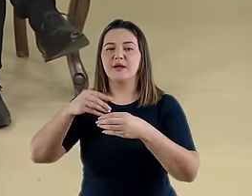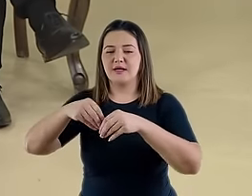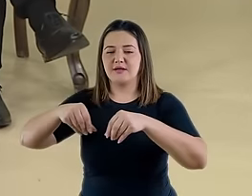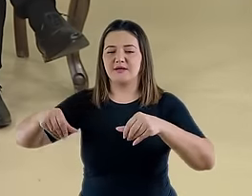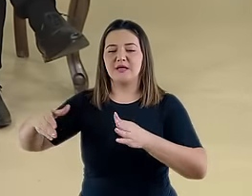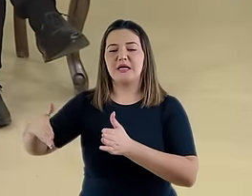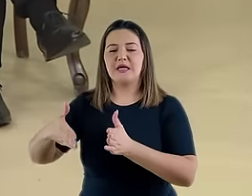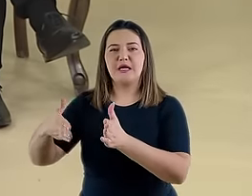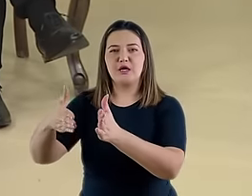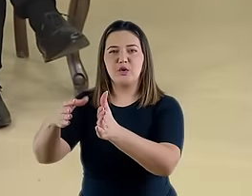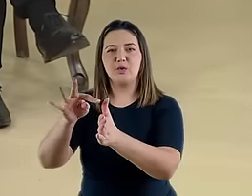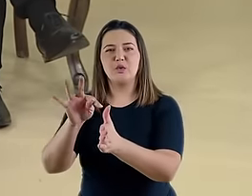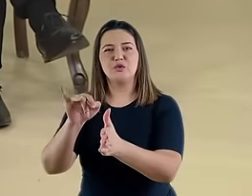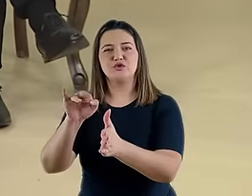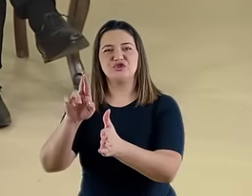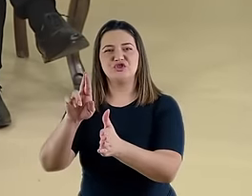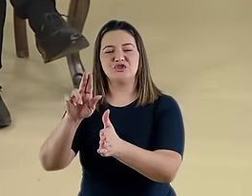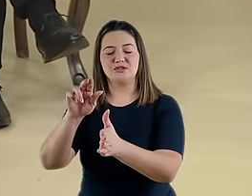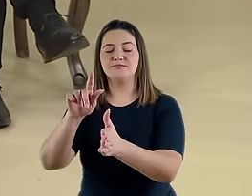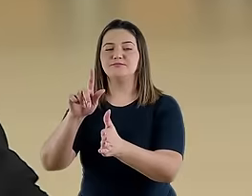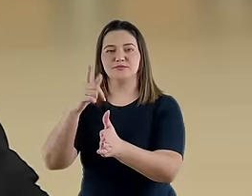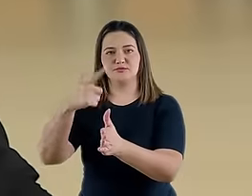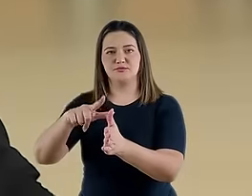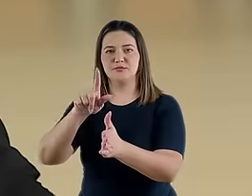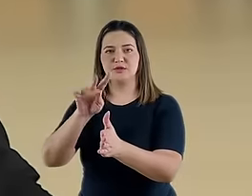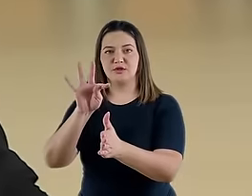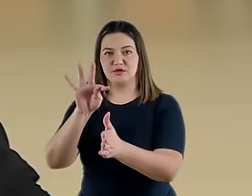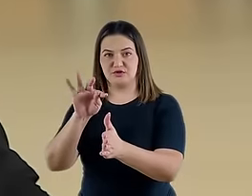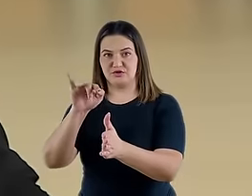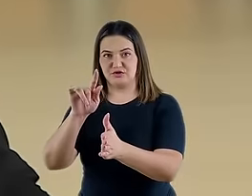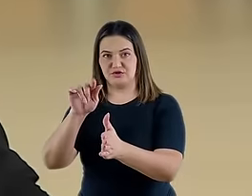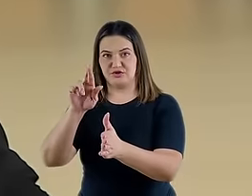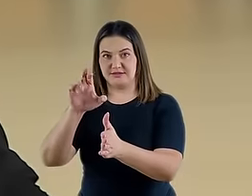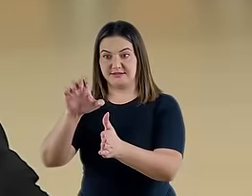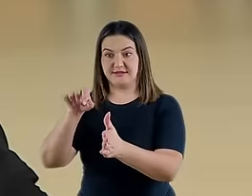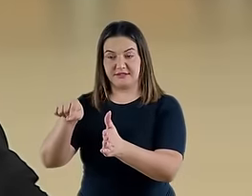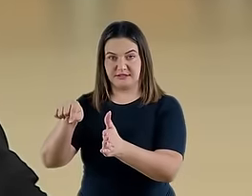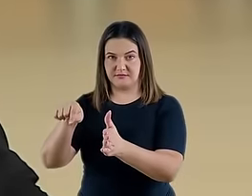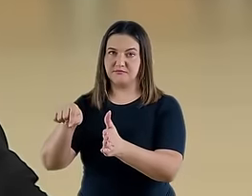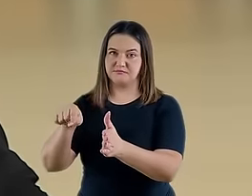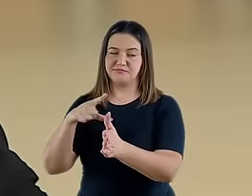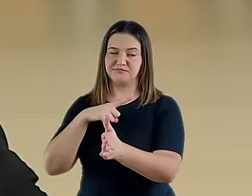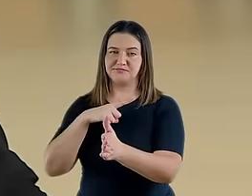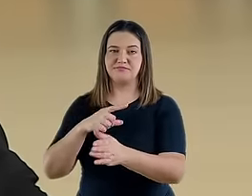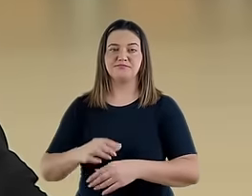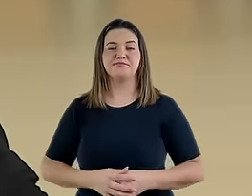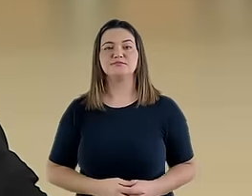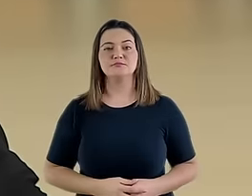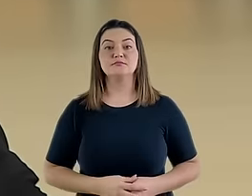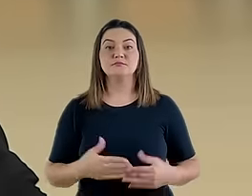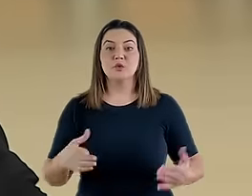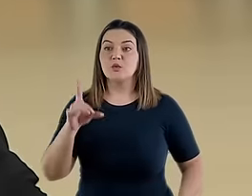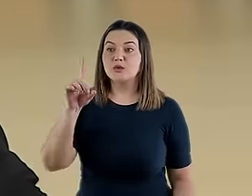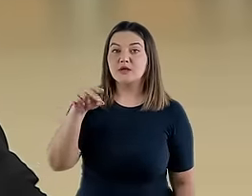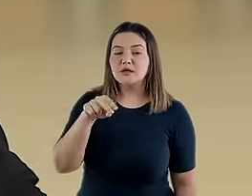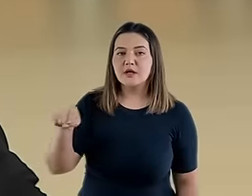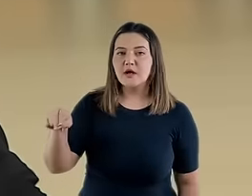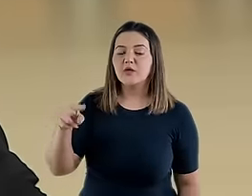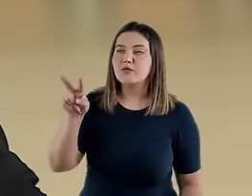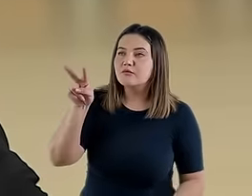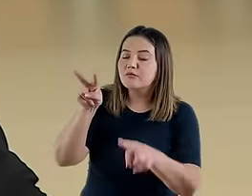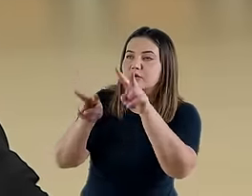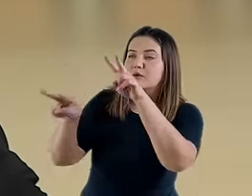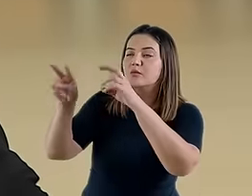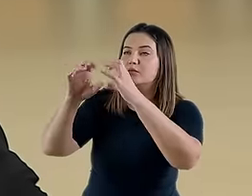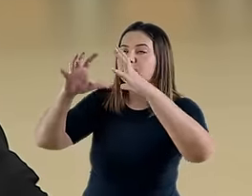isso aí em Daniel capítulo 10, versículo 4. A visão lida, portanto, com uma parte do grande conflito. Daniel entendeu o